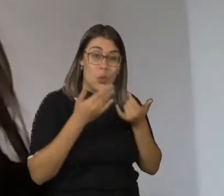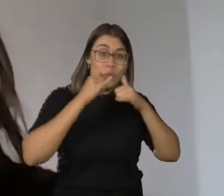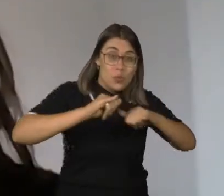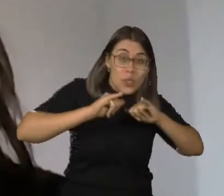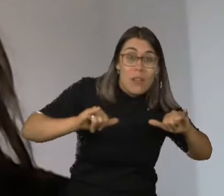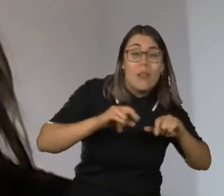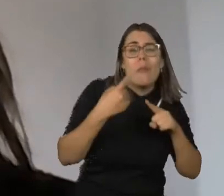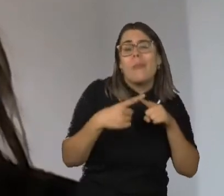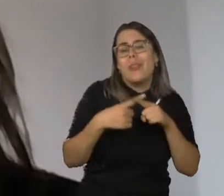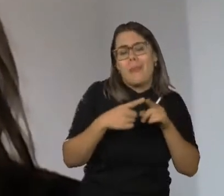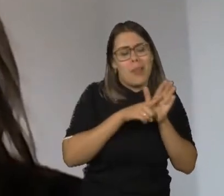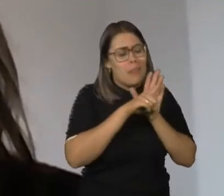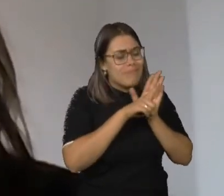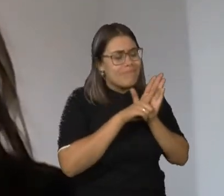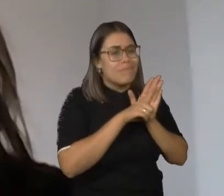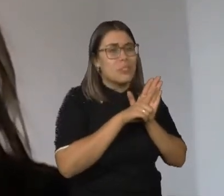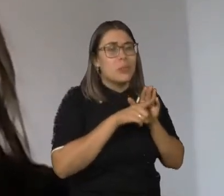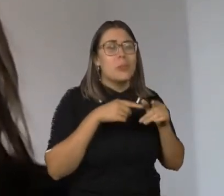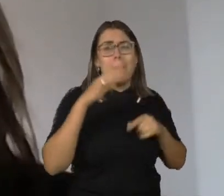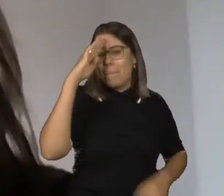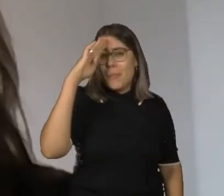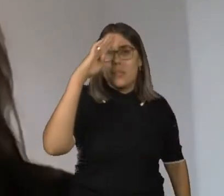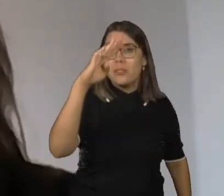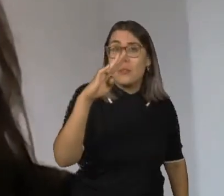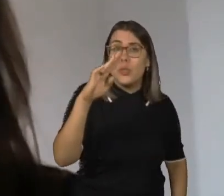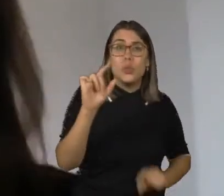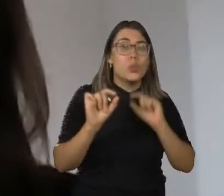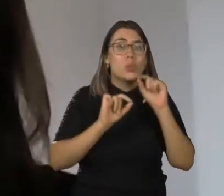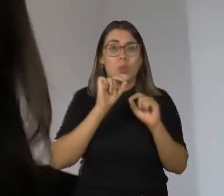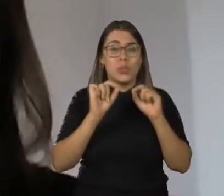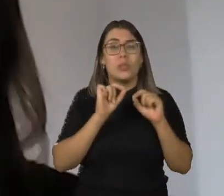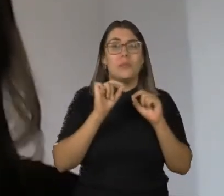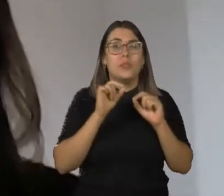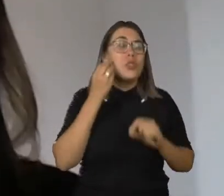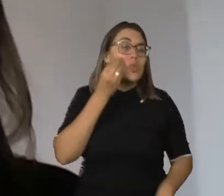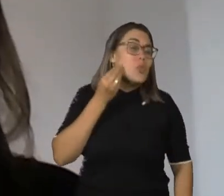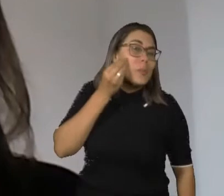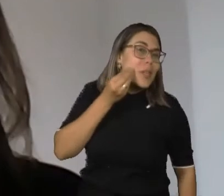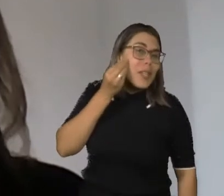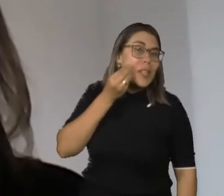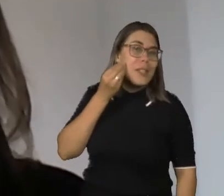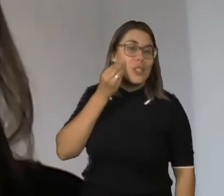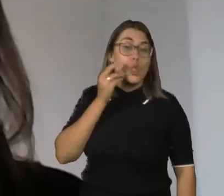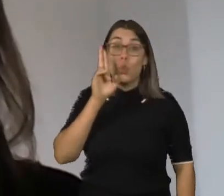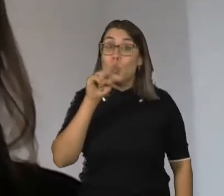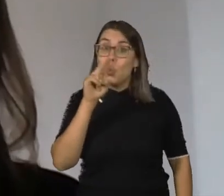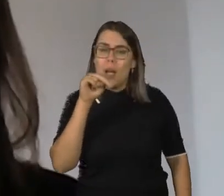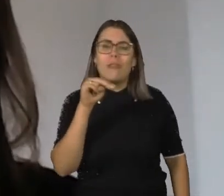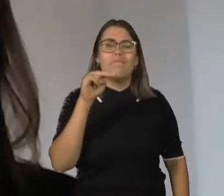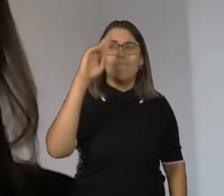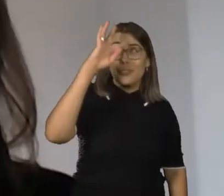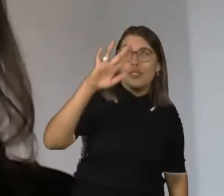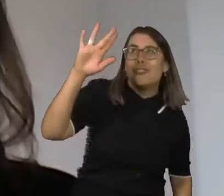vocês, virou pesquisa, principalmente a partir da experiência de escrita do livro Nunca Deixe de Sonhar,